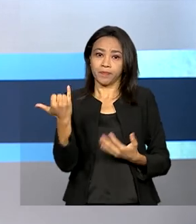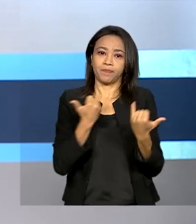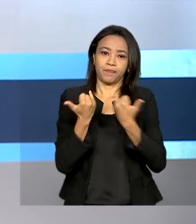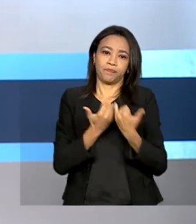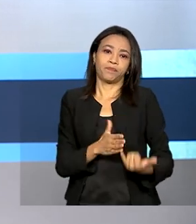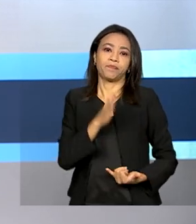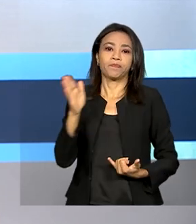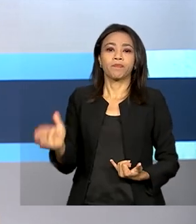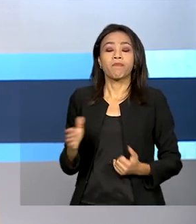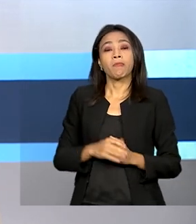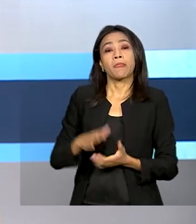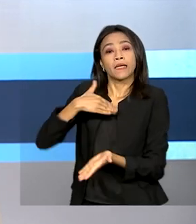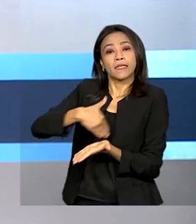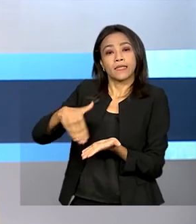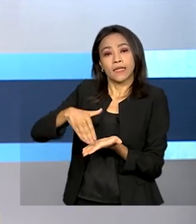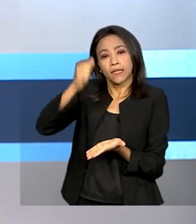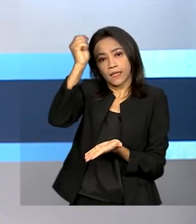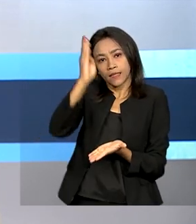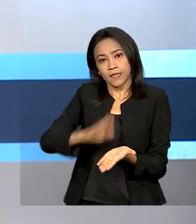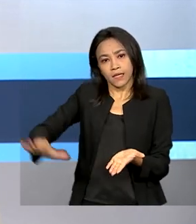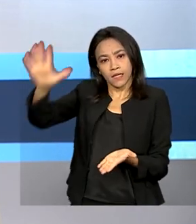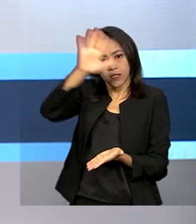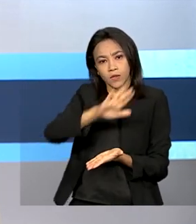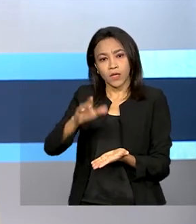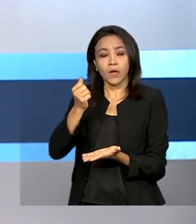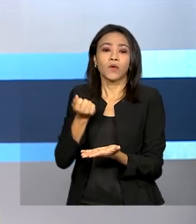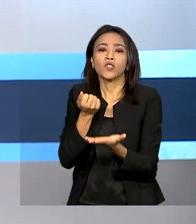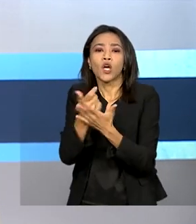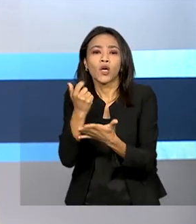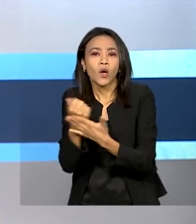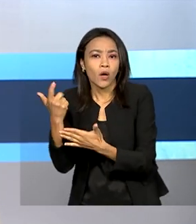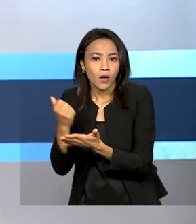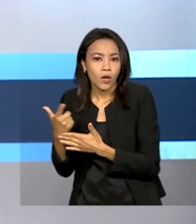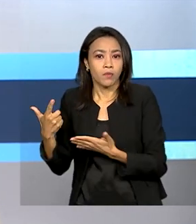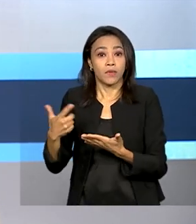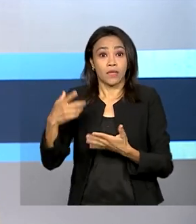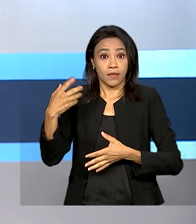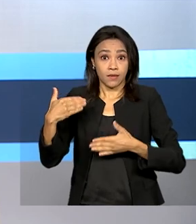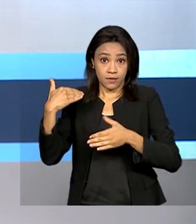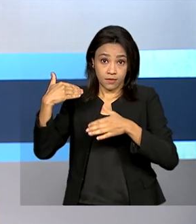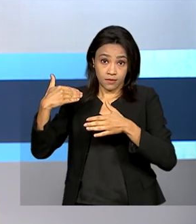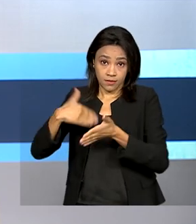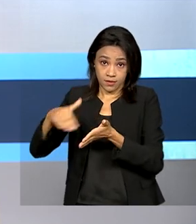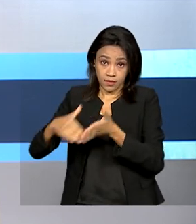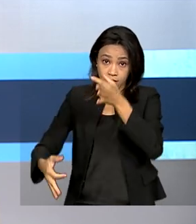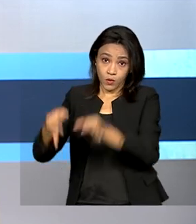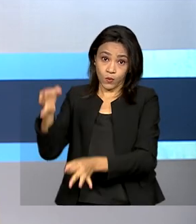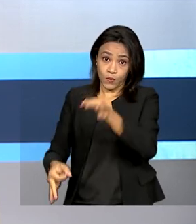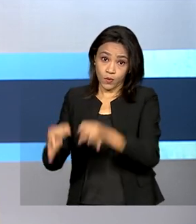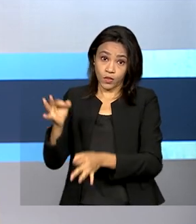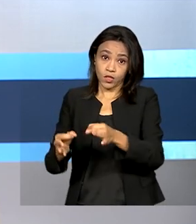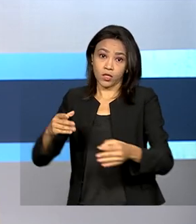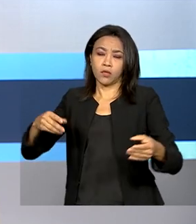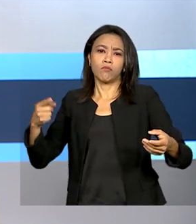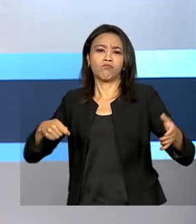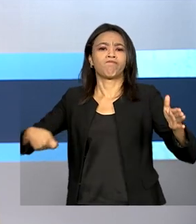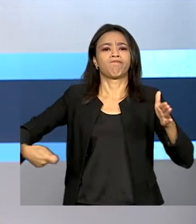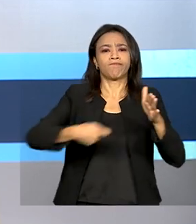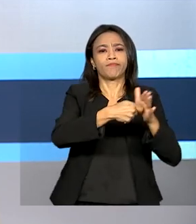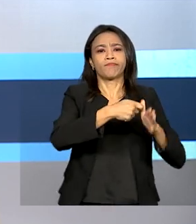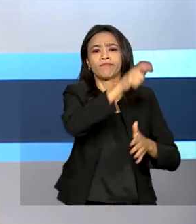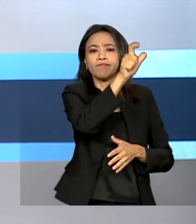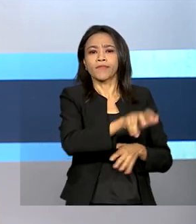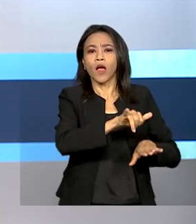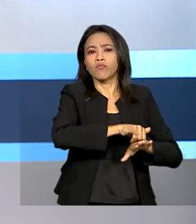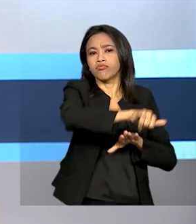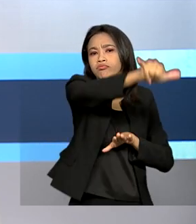E olha, a Secretaria Nacional do Consumidor do Ministério da Justiça notificou nessa segunda-feira a companhia aérea Qatar Airways